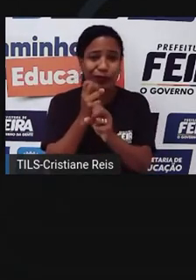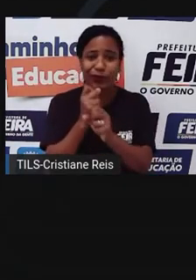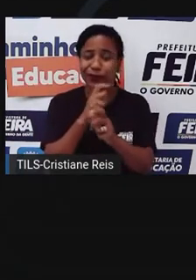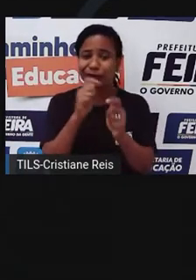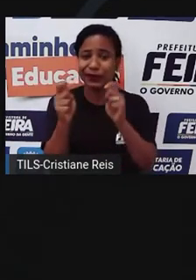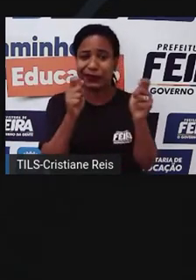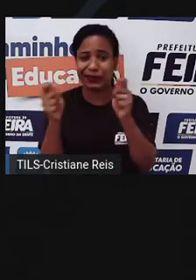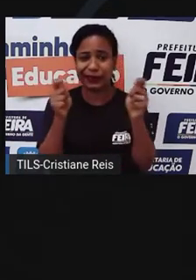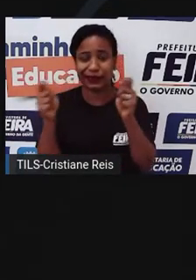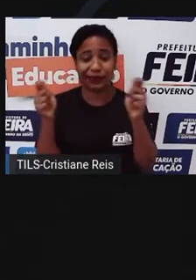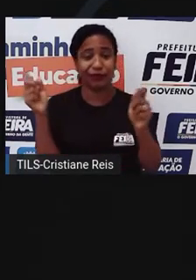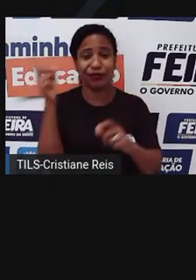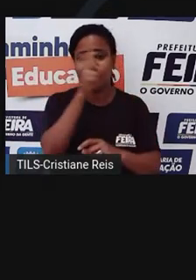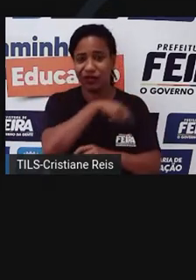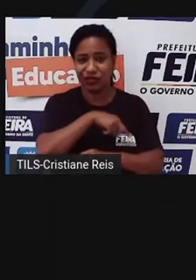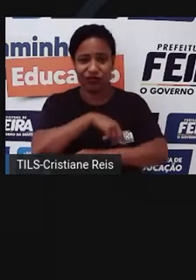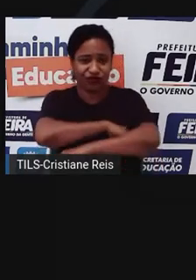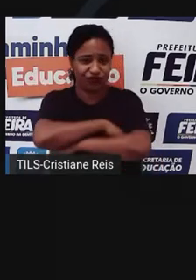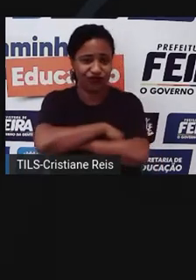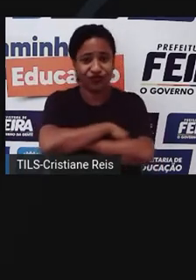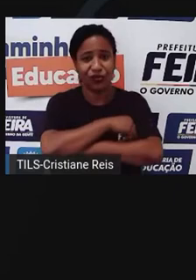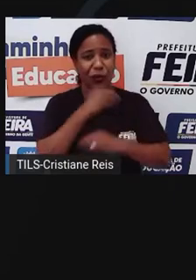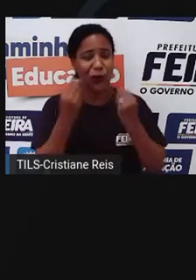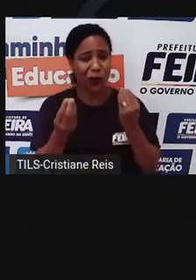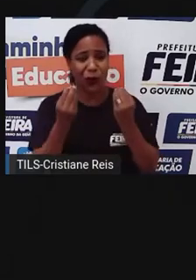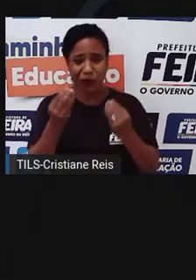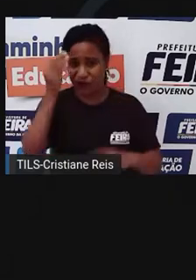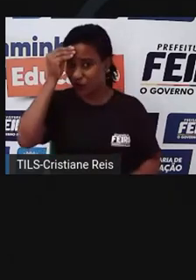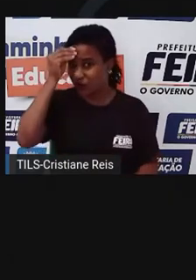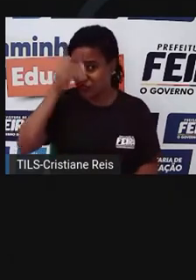Desisti jamais, que eu vou encontrar uma solução.